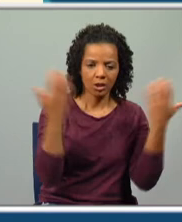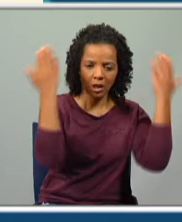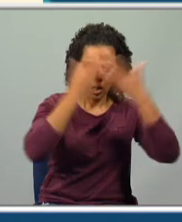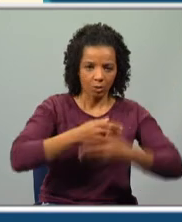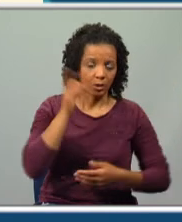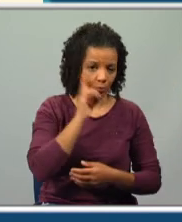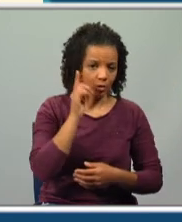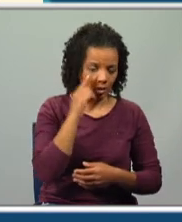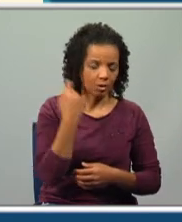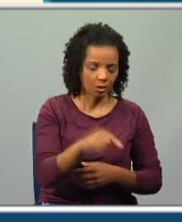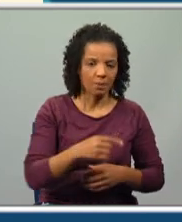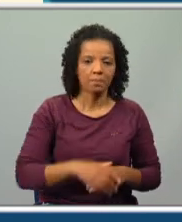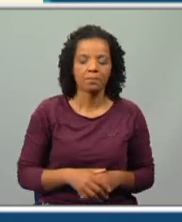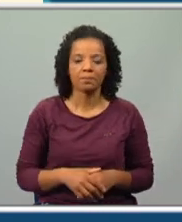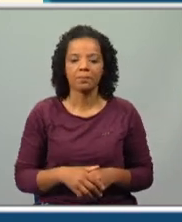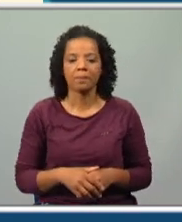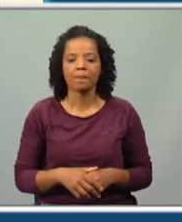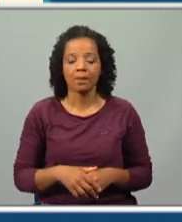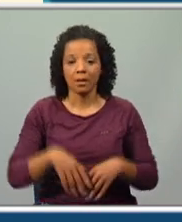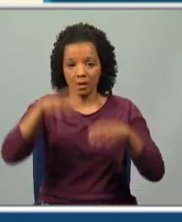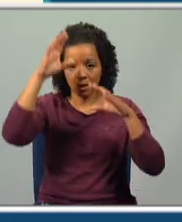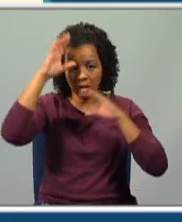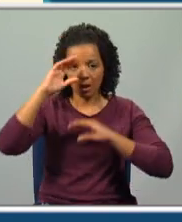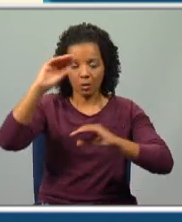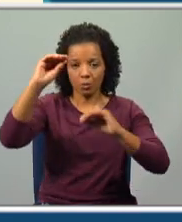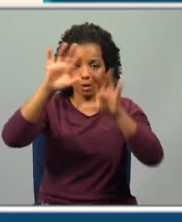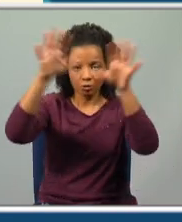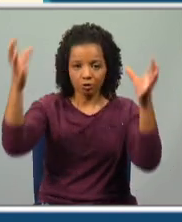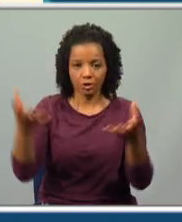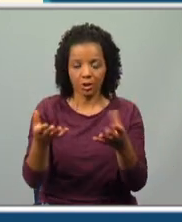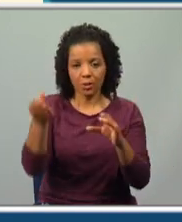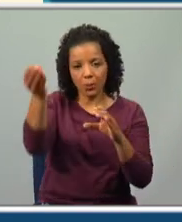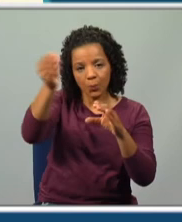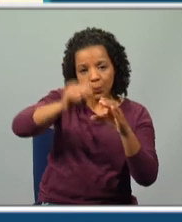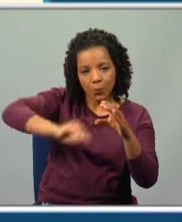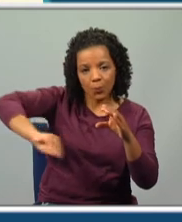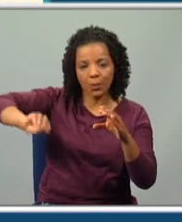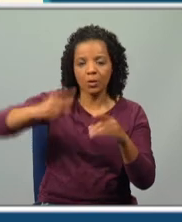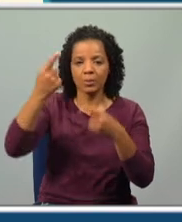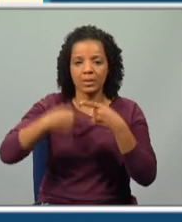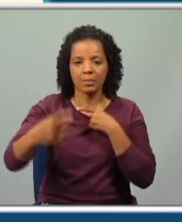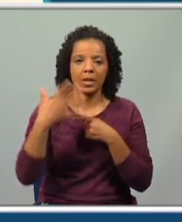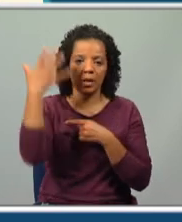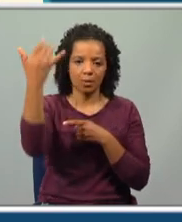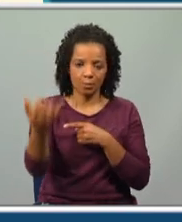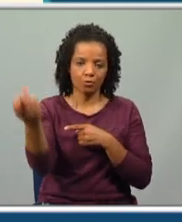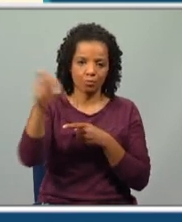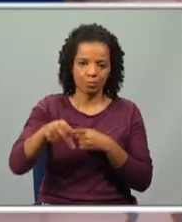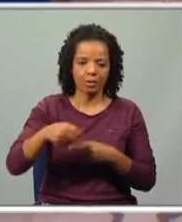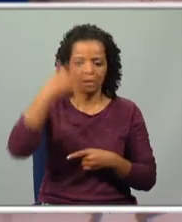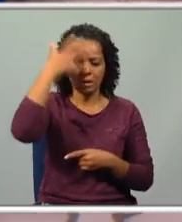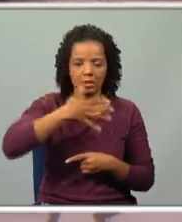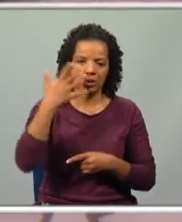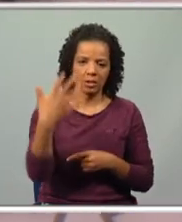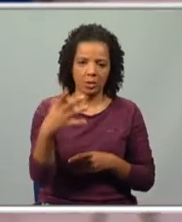uma importância preponderante, começava a minguar. notícia da morte do rei chegou, cerca de uma semana depois, cinco, seis dias,